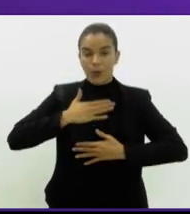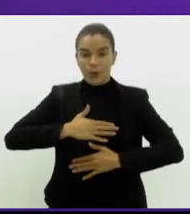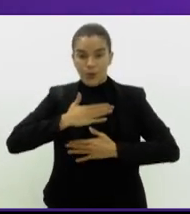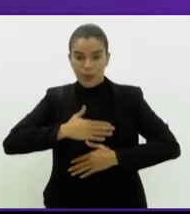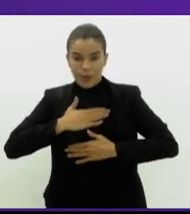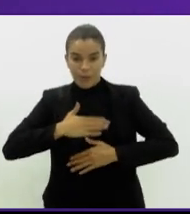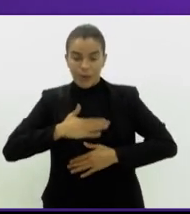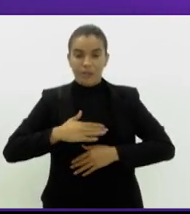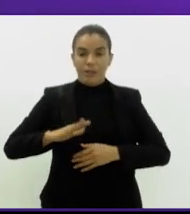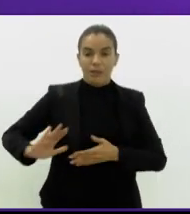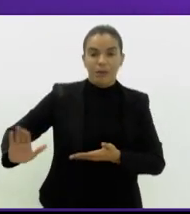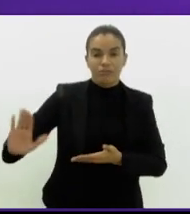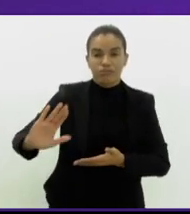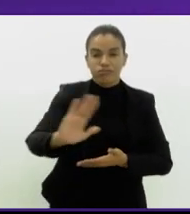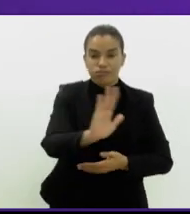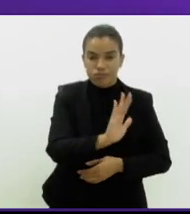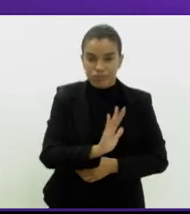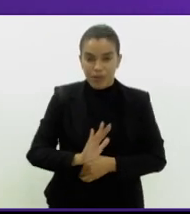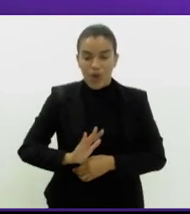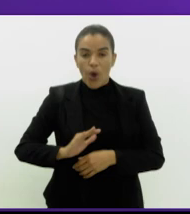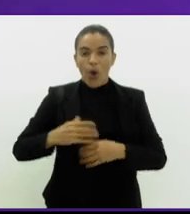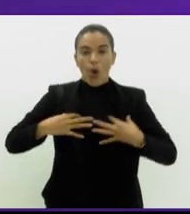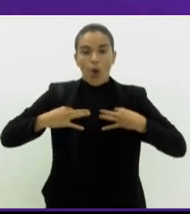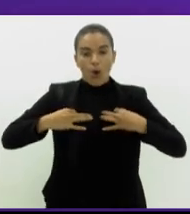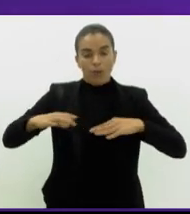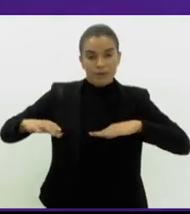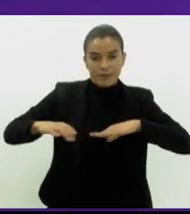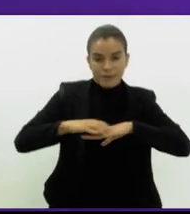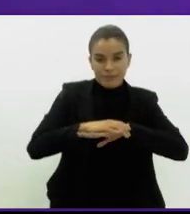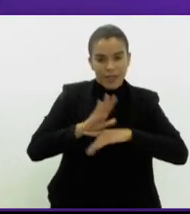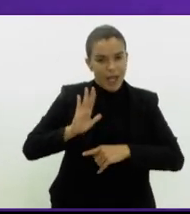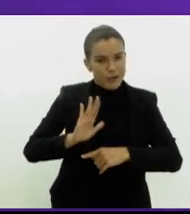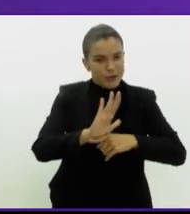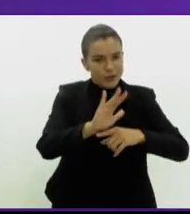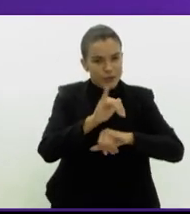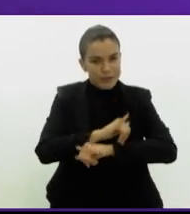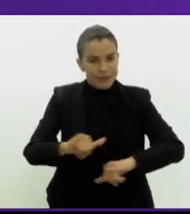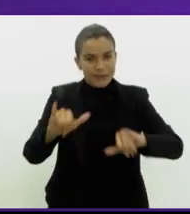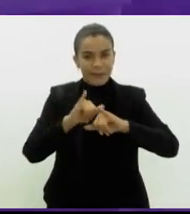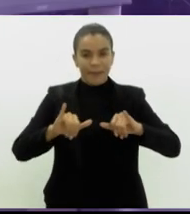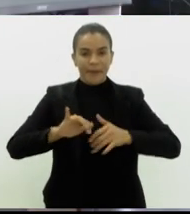limpeza, roupas e calçados. Colabore com essa campanha.